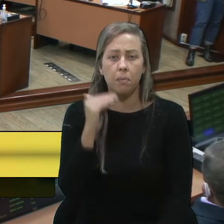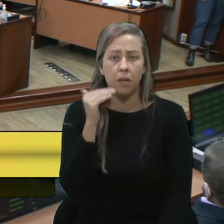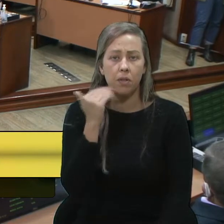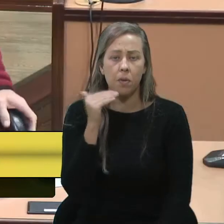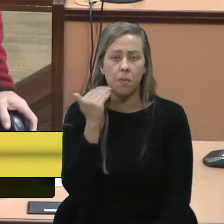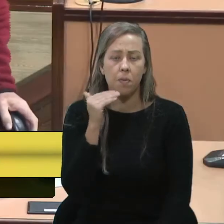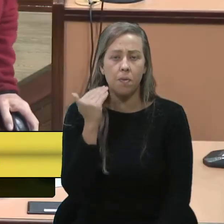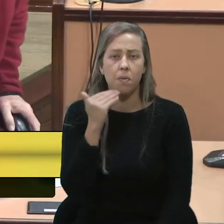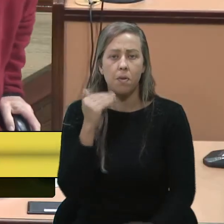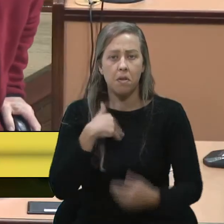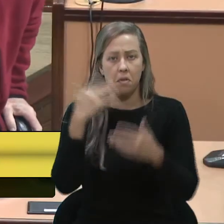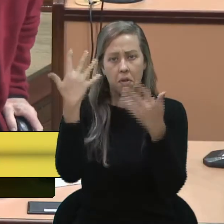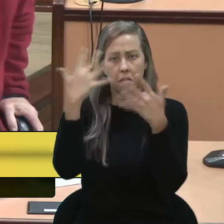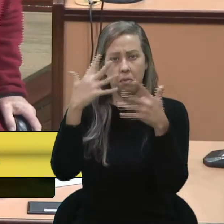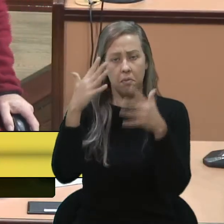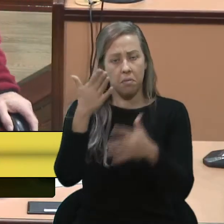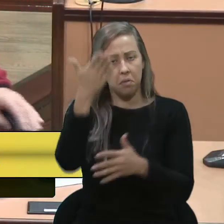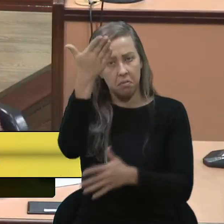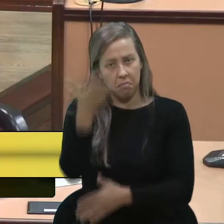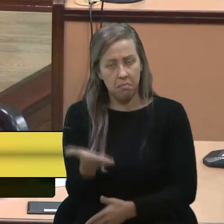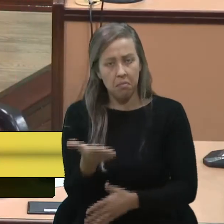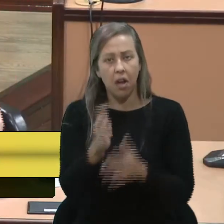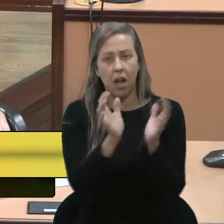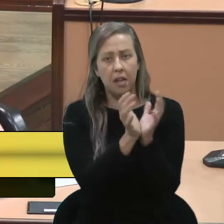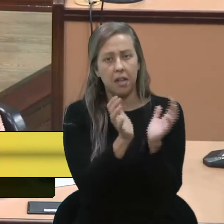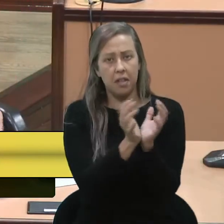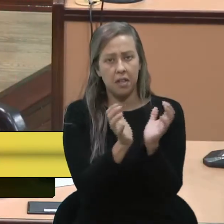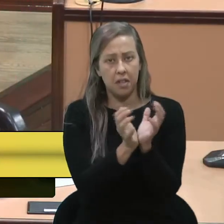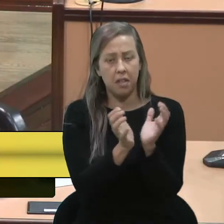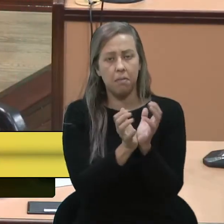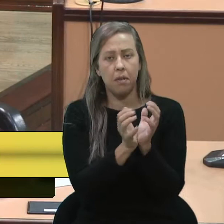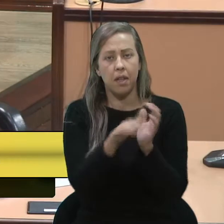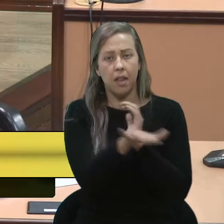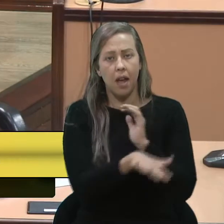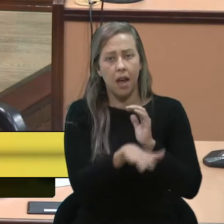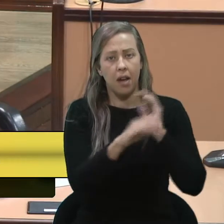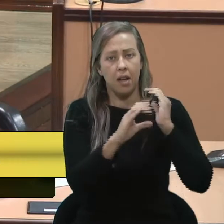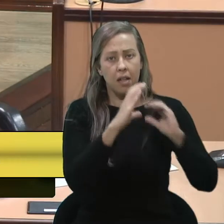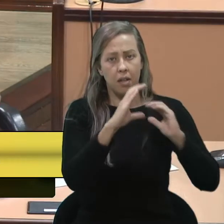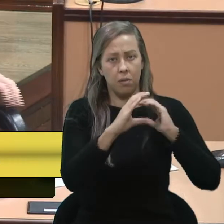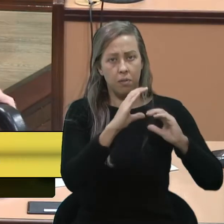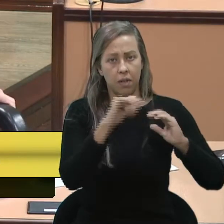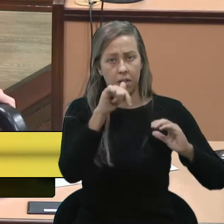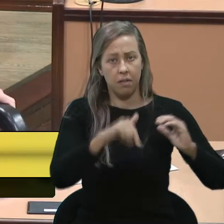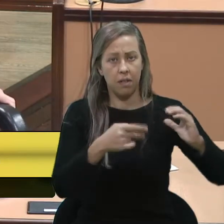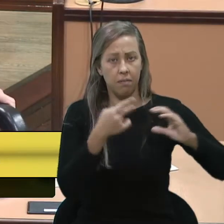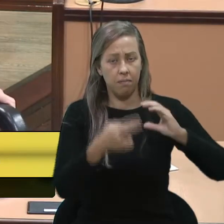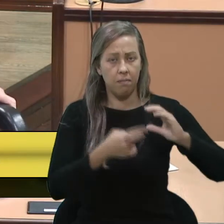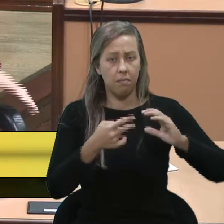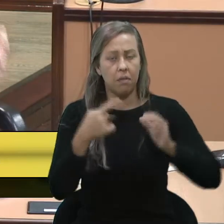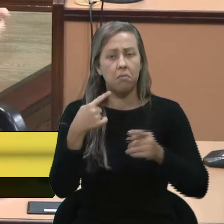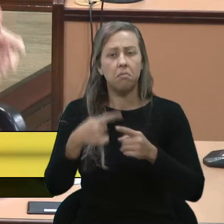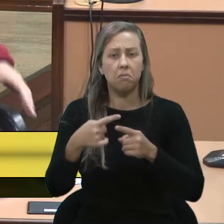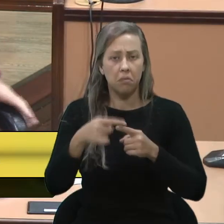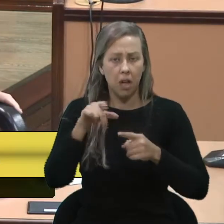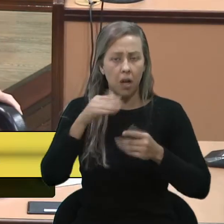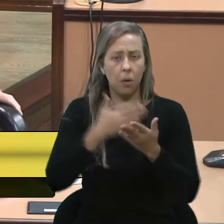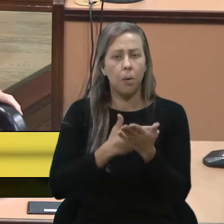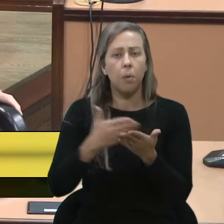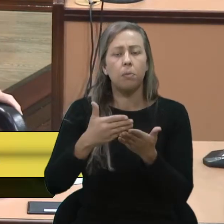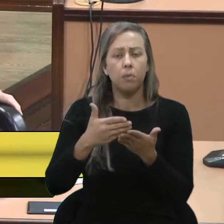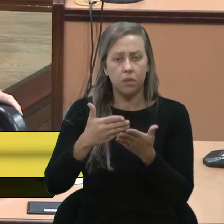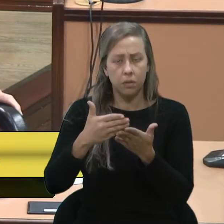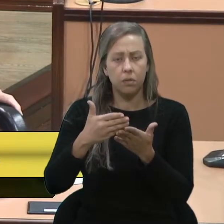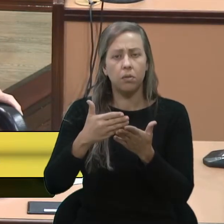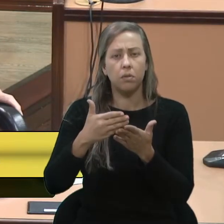parabenizo a equipe de comunicação da casa por essa iniciativa,